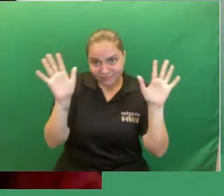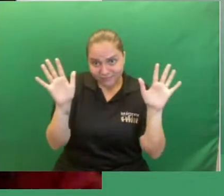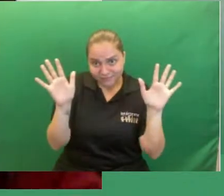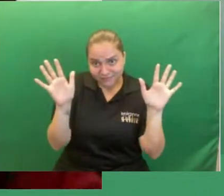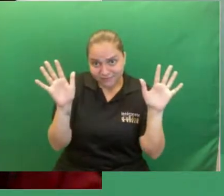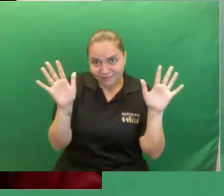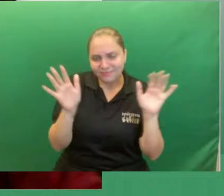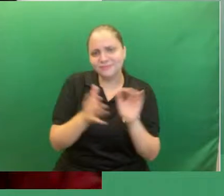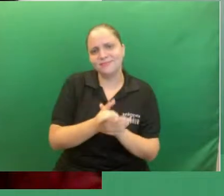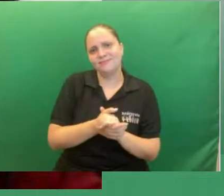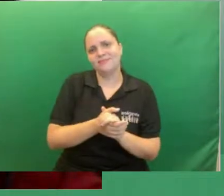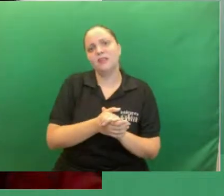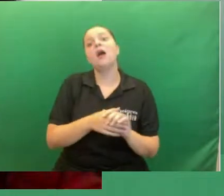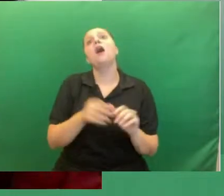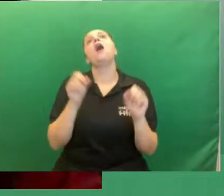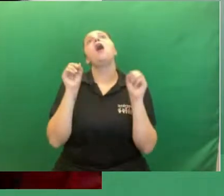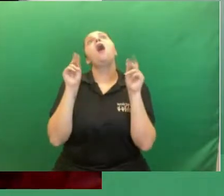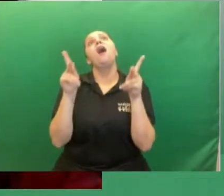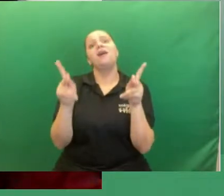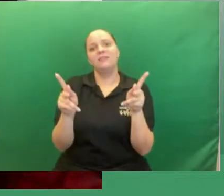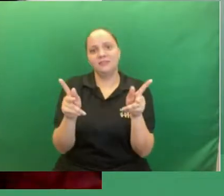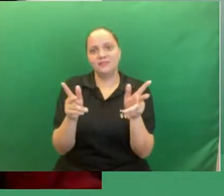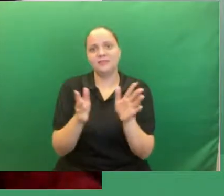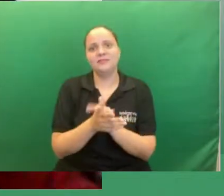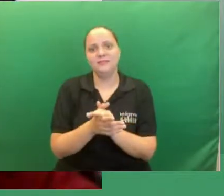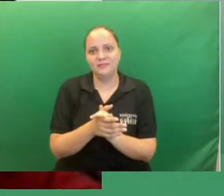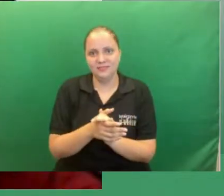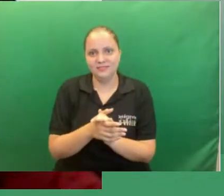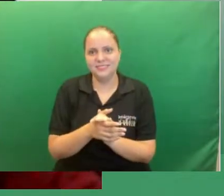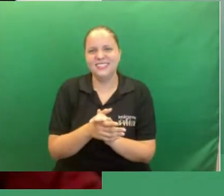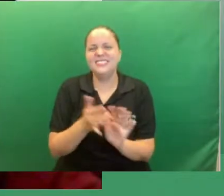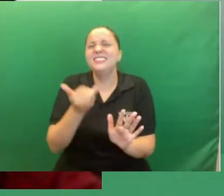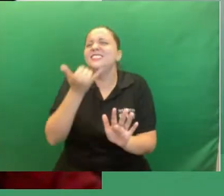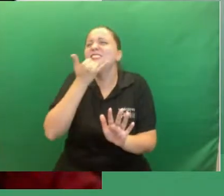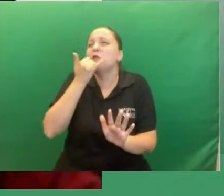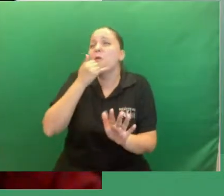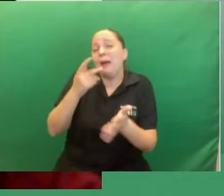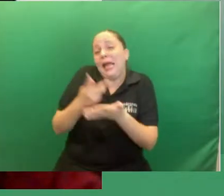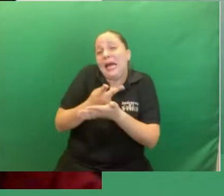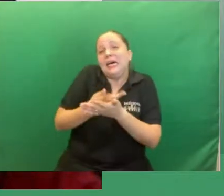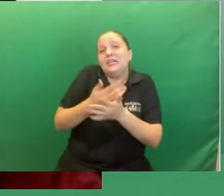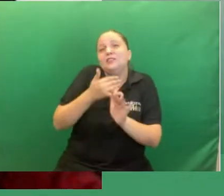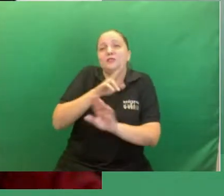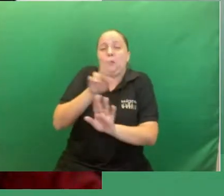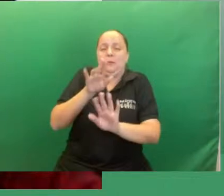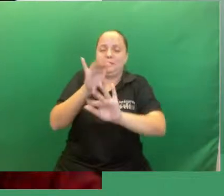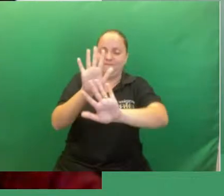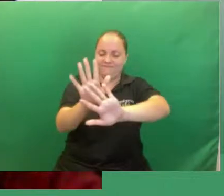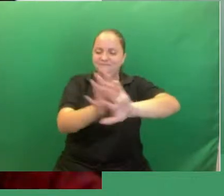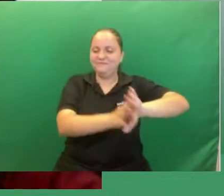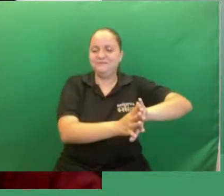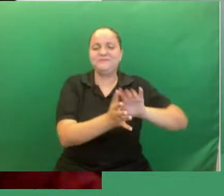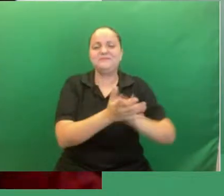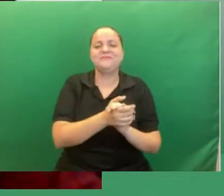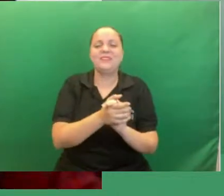desculpa aí a pronúncia do nome mas que legal esse